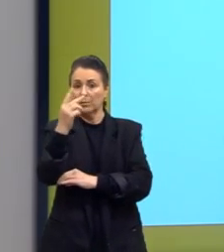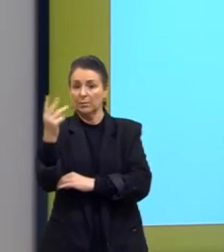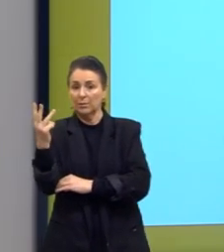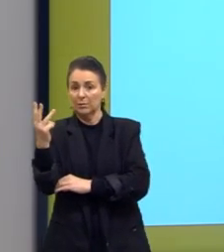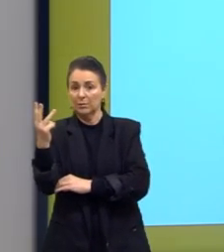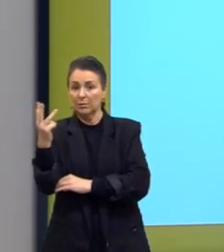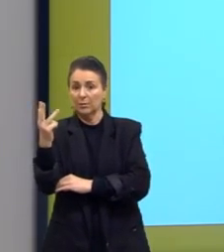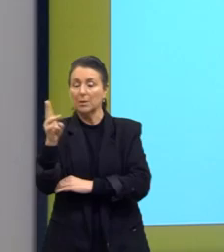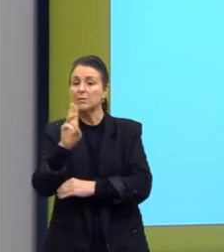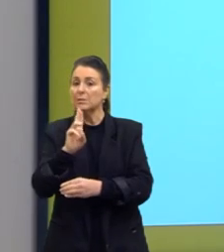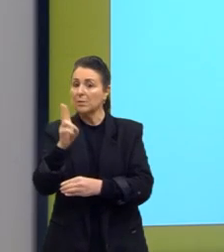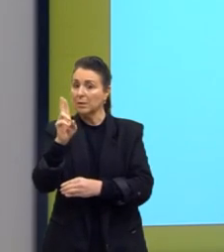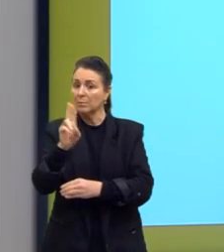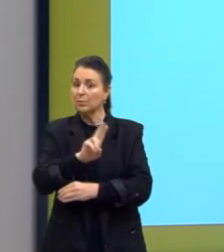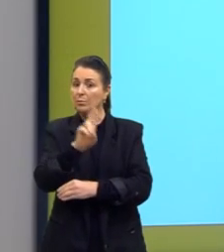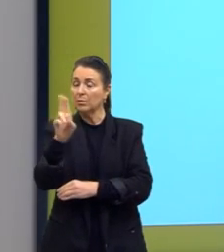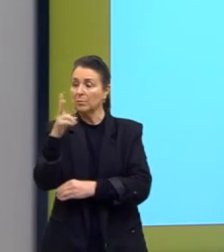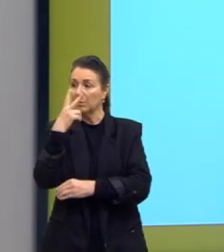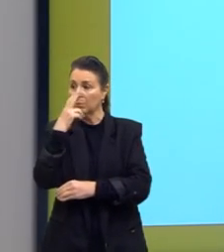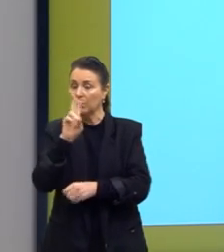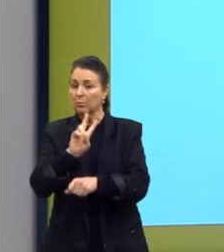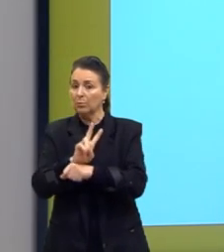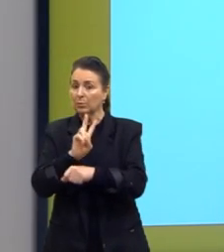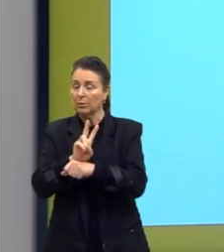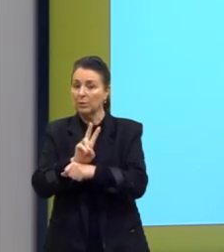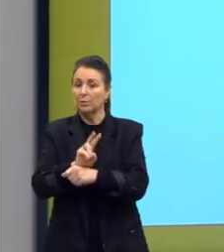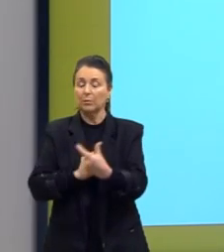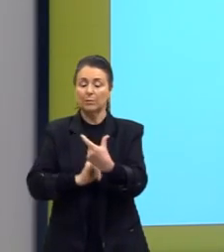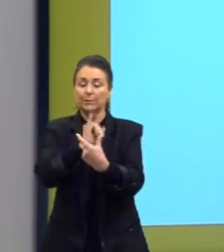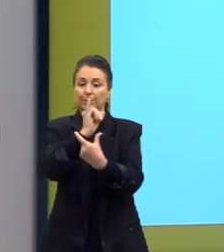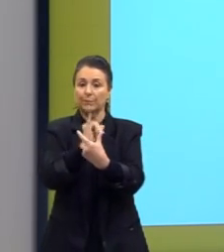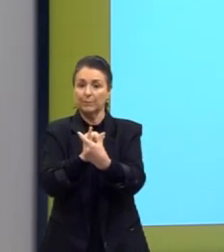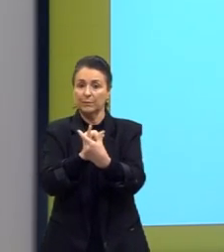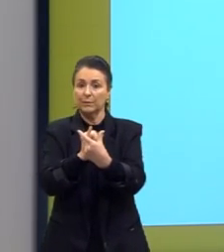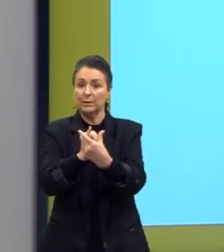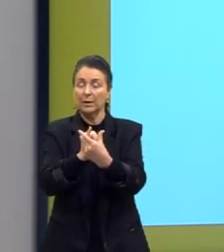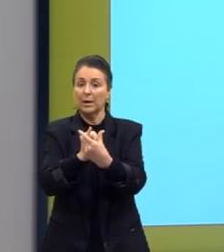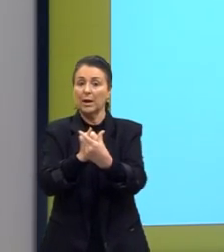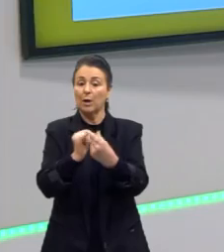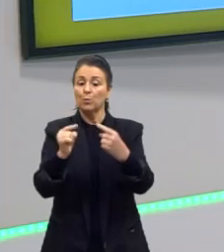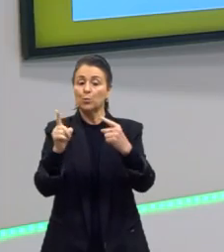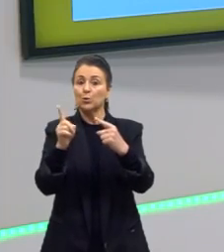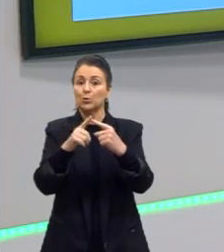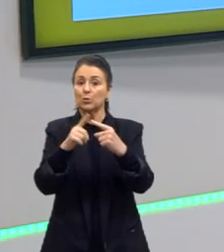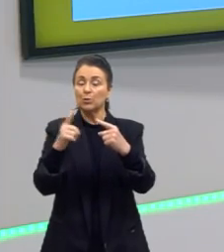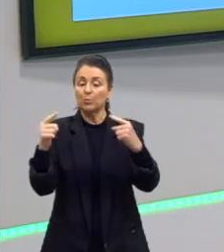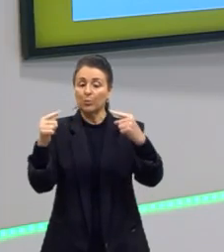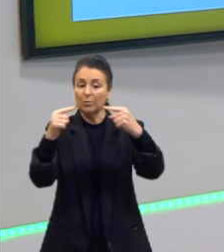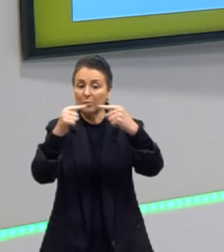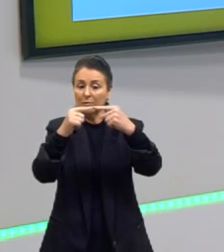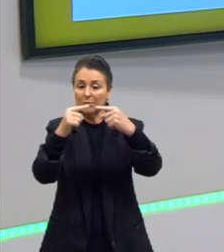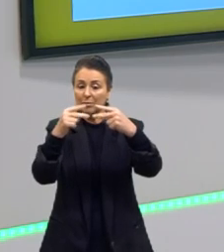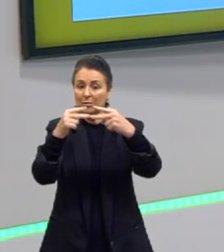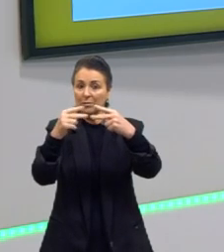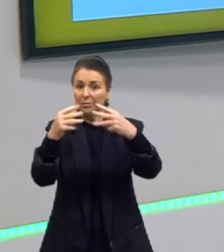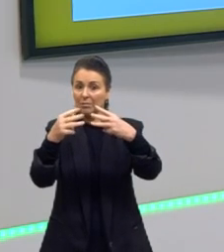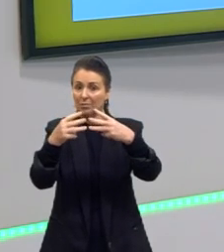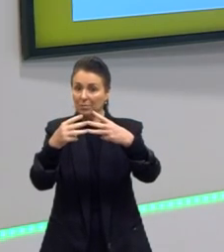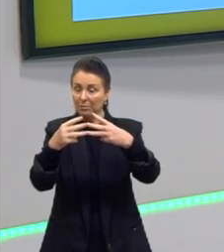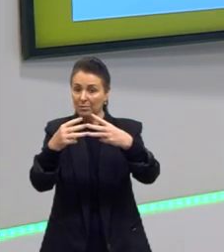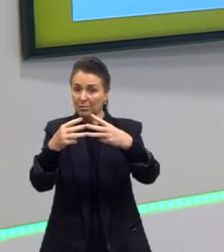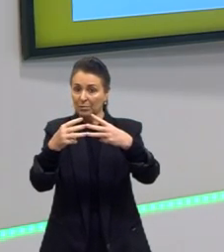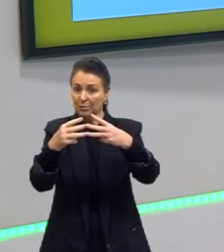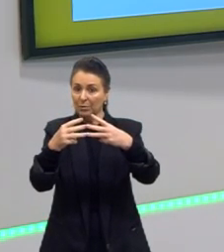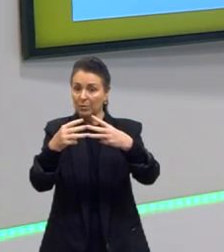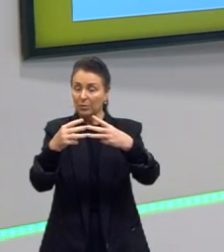nomenclatura, tá? Cuidando que o infixo é o tipo de ligação entre os átomos de carbono, e não quando